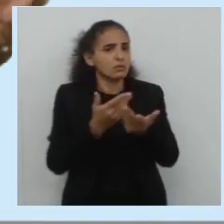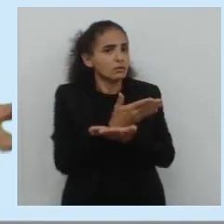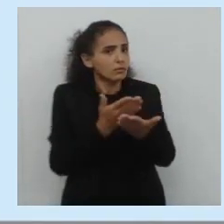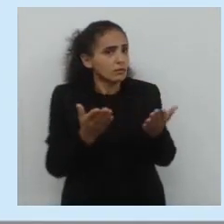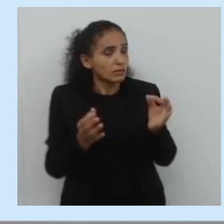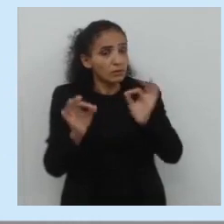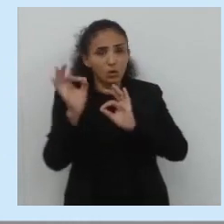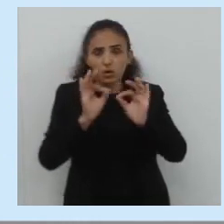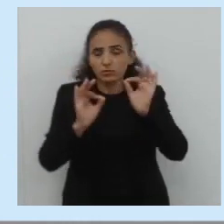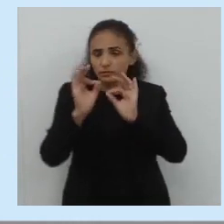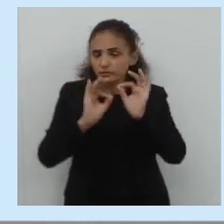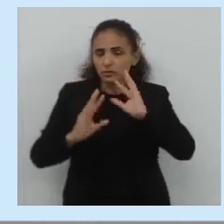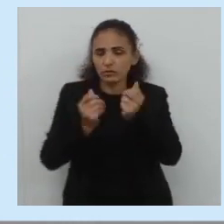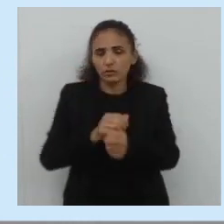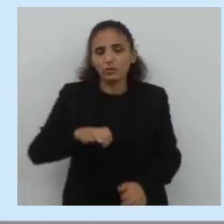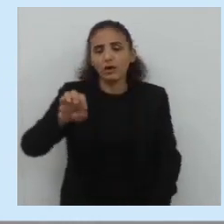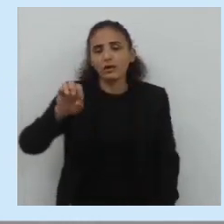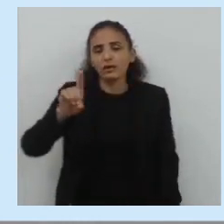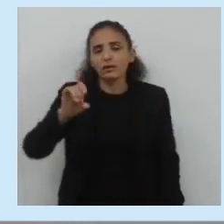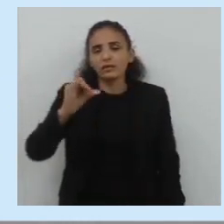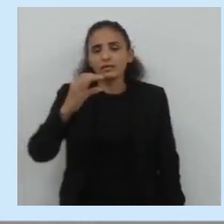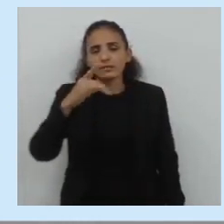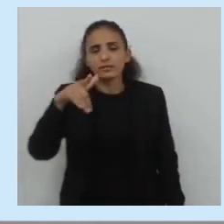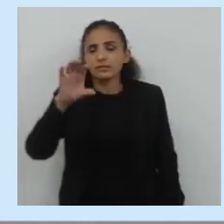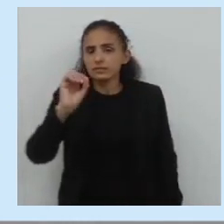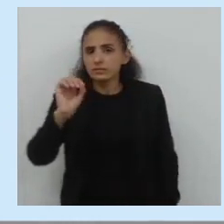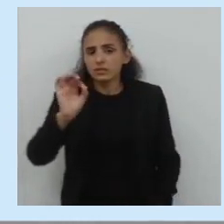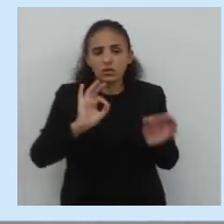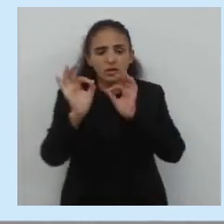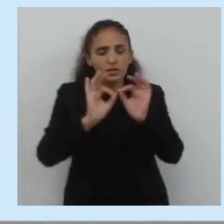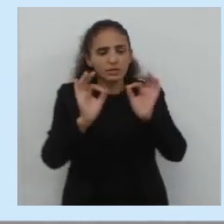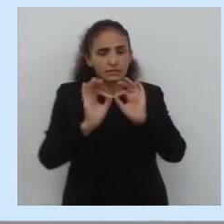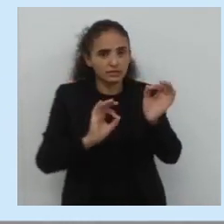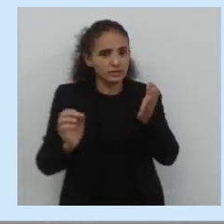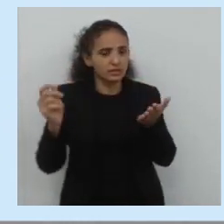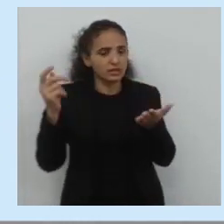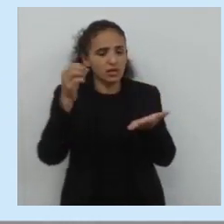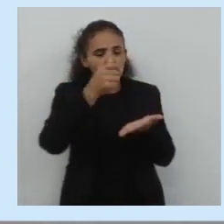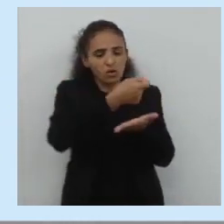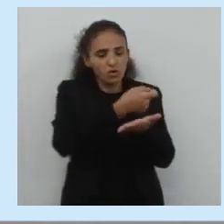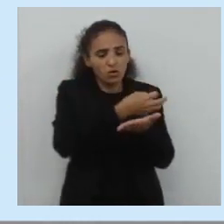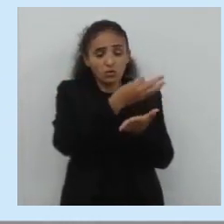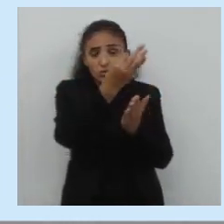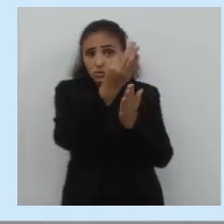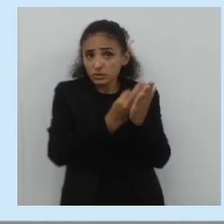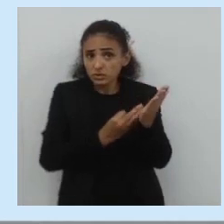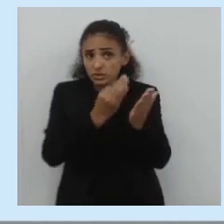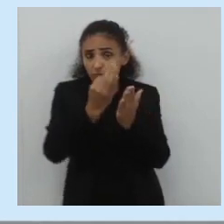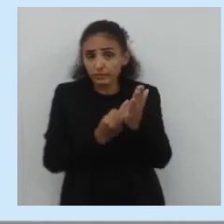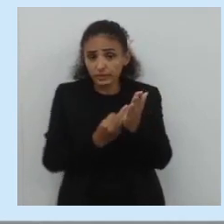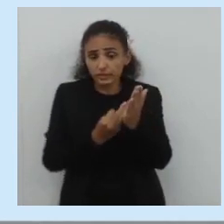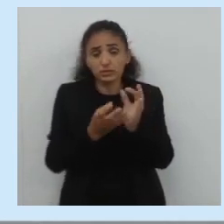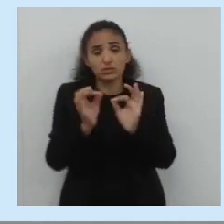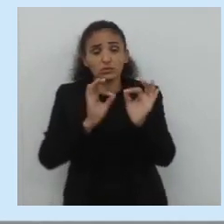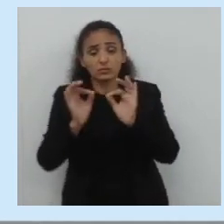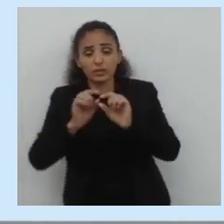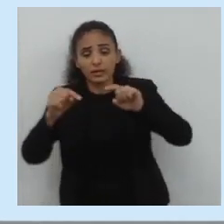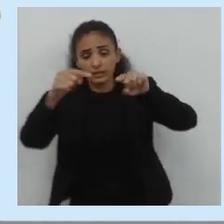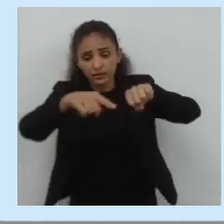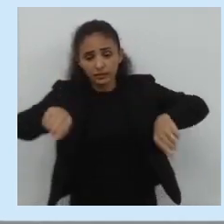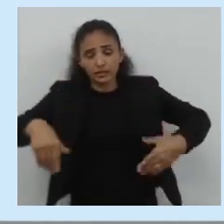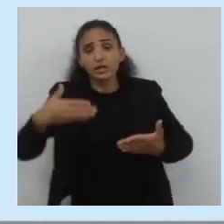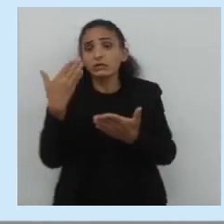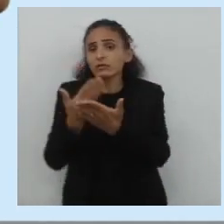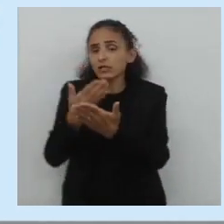quando eu falo de edição, é preparar seu texto, para publicação, que pode ser, tanto dentro da escola,